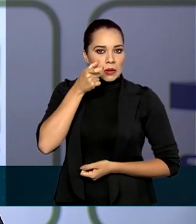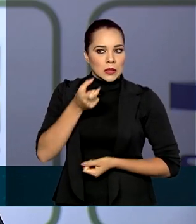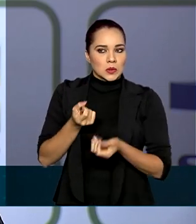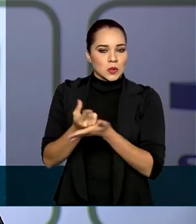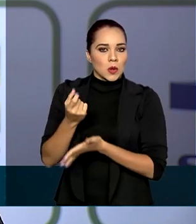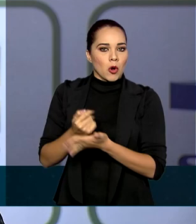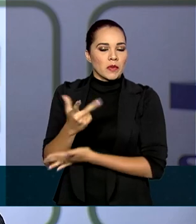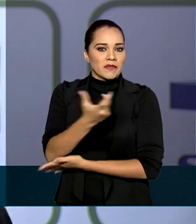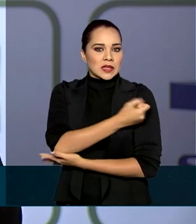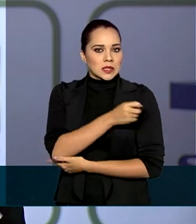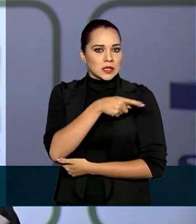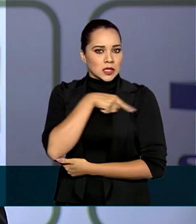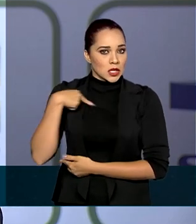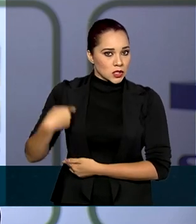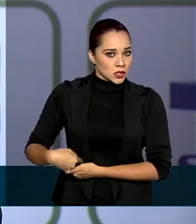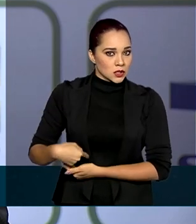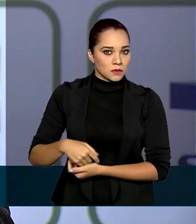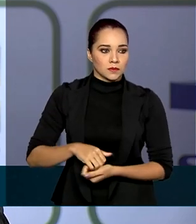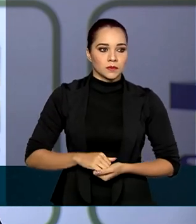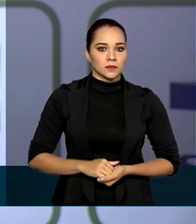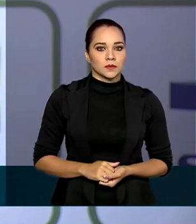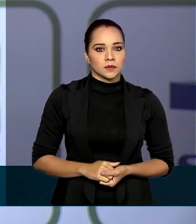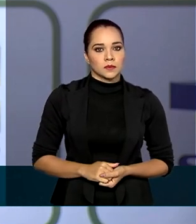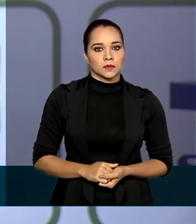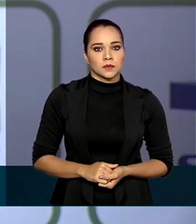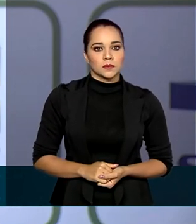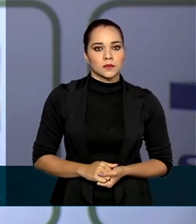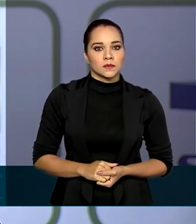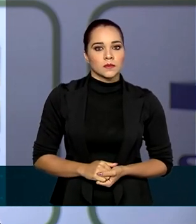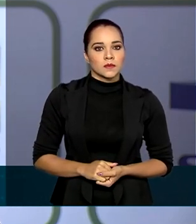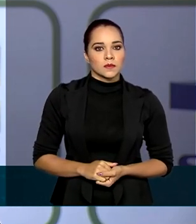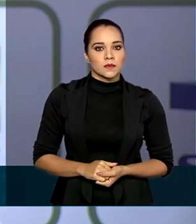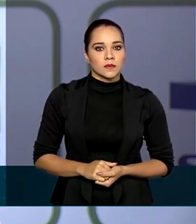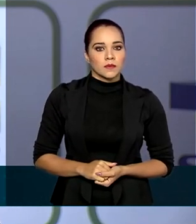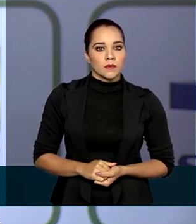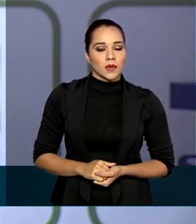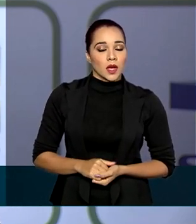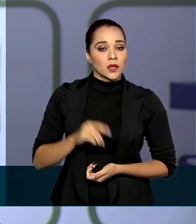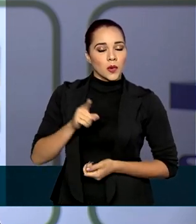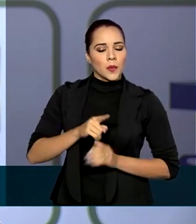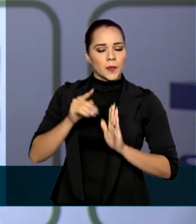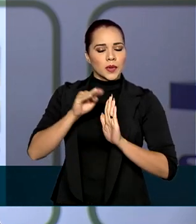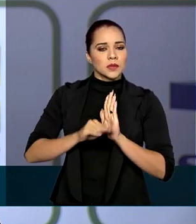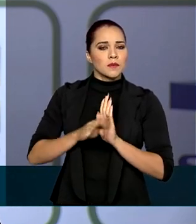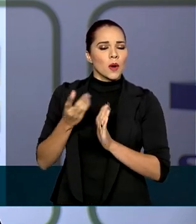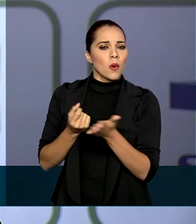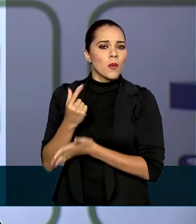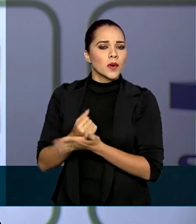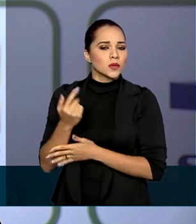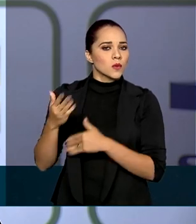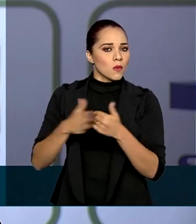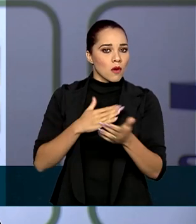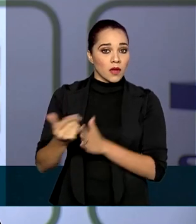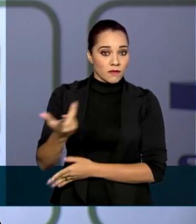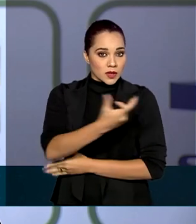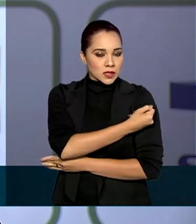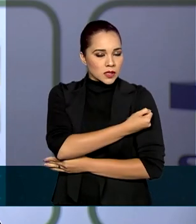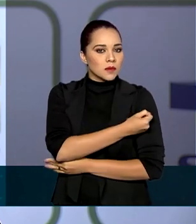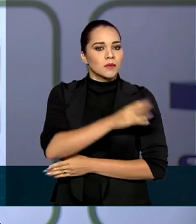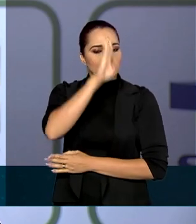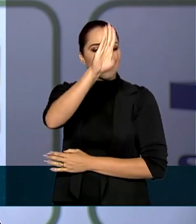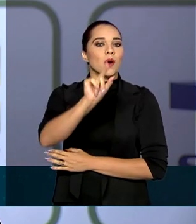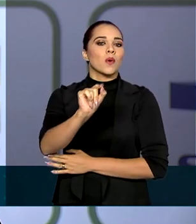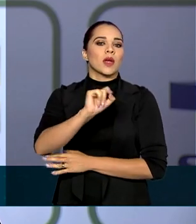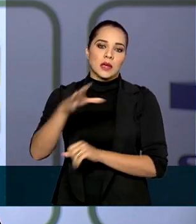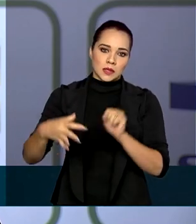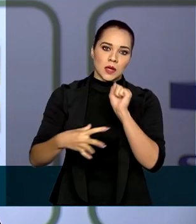compra de vacinas chinesas. A premissa para aquisição de qualquer vacina, prima pela segurança,